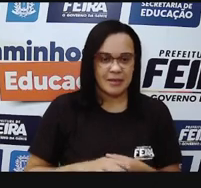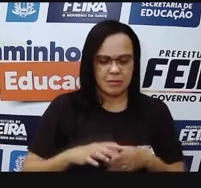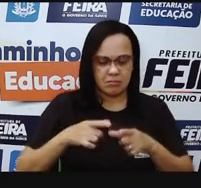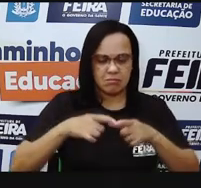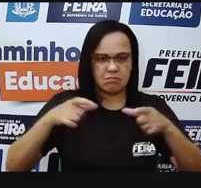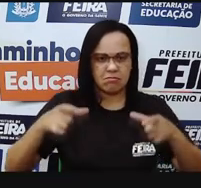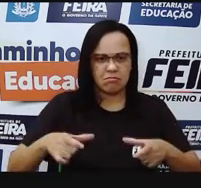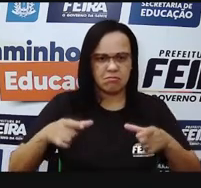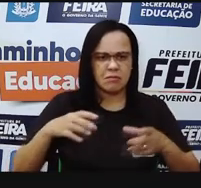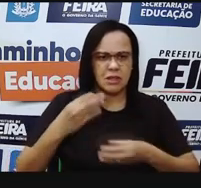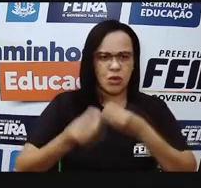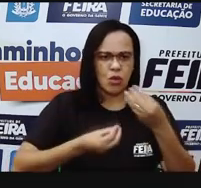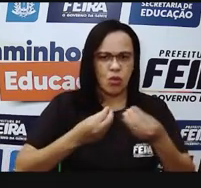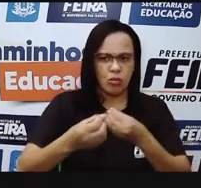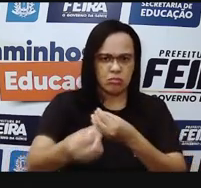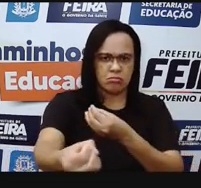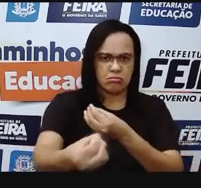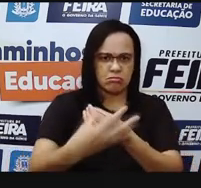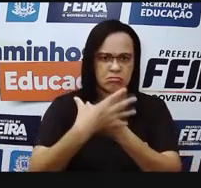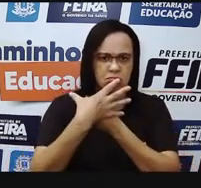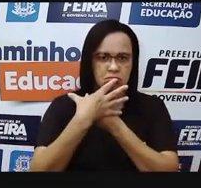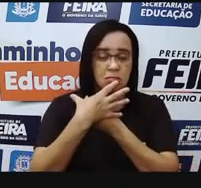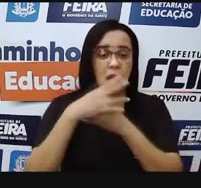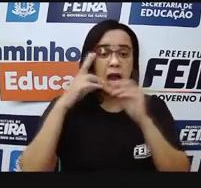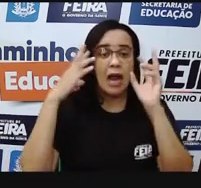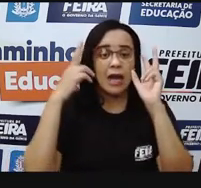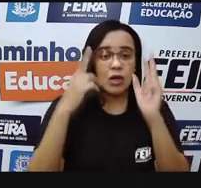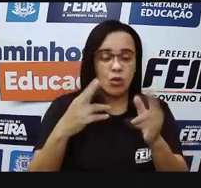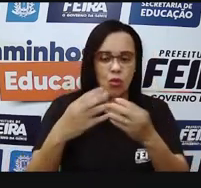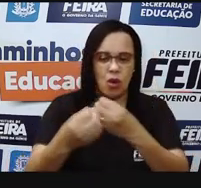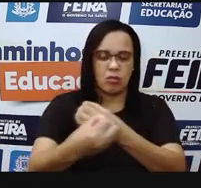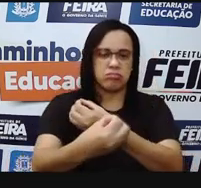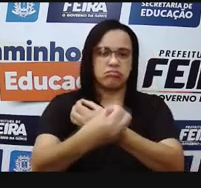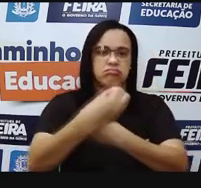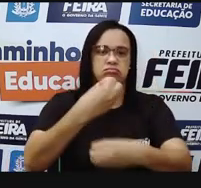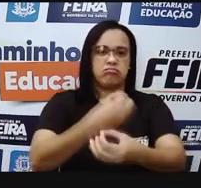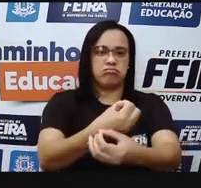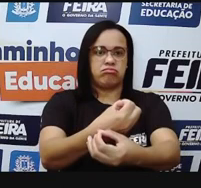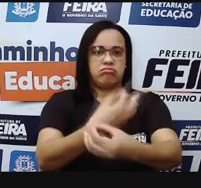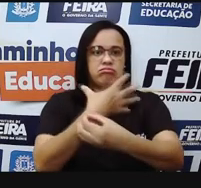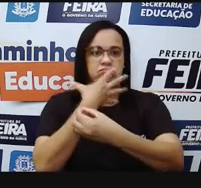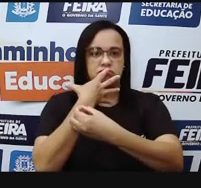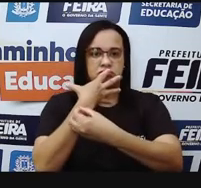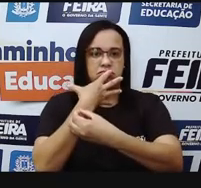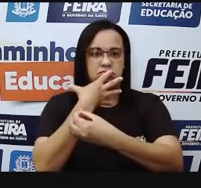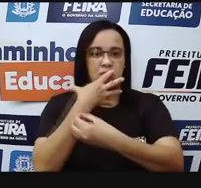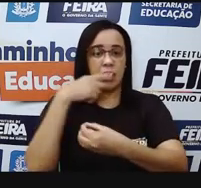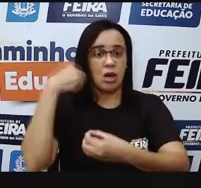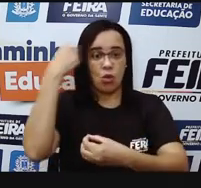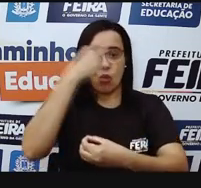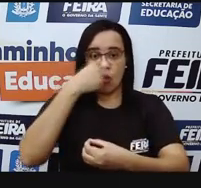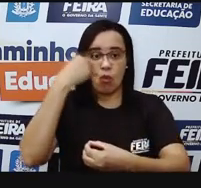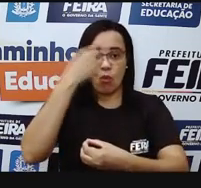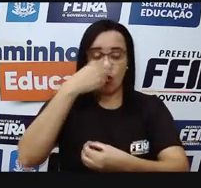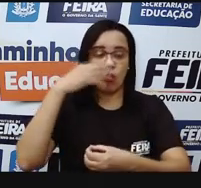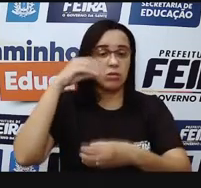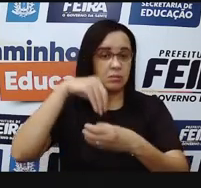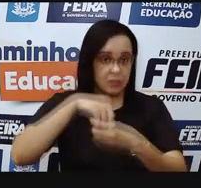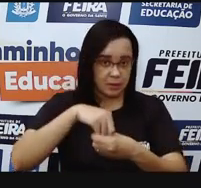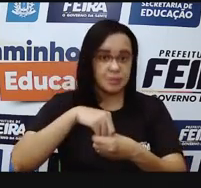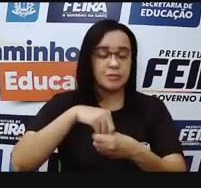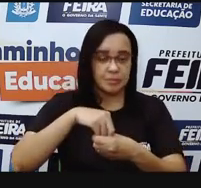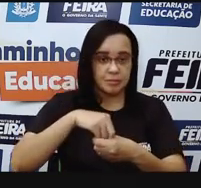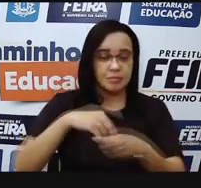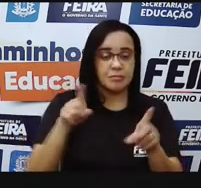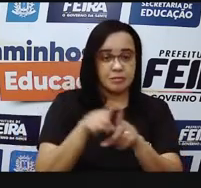permitir a entrada, a passagem da luz para dentro do nosso olho. E a nossa córnea, lembra que ela pode dilatar e ela